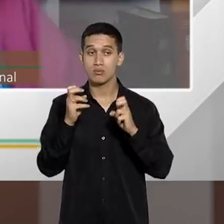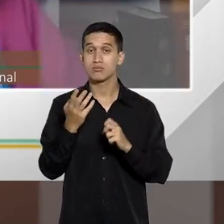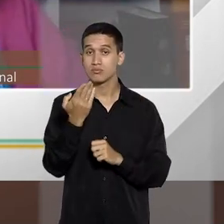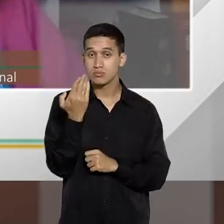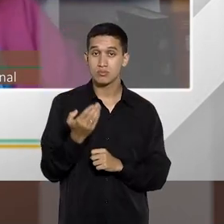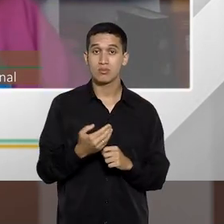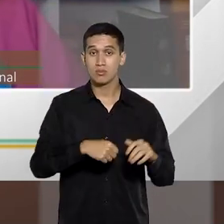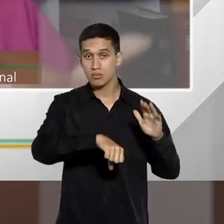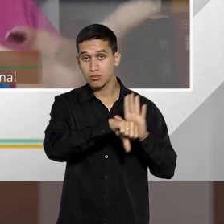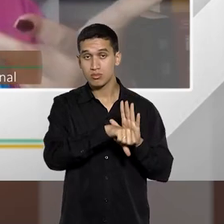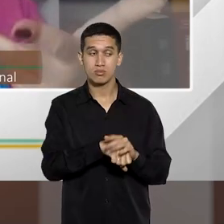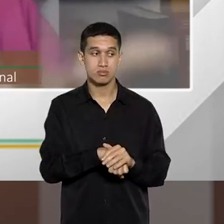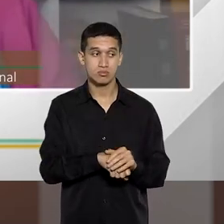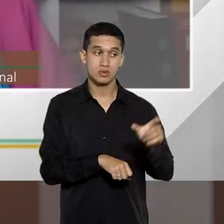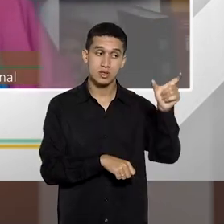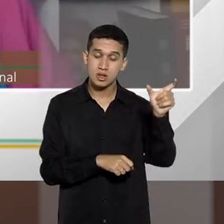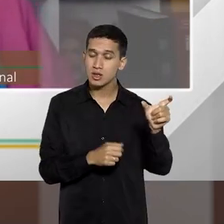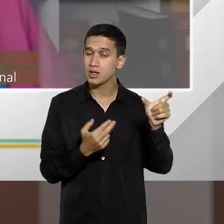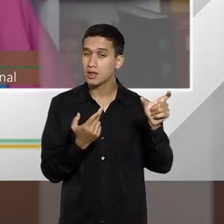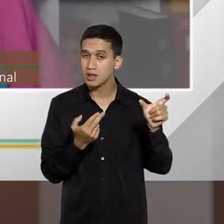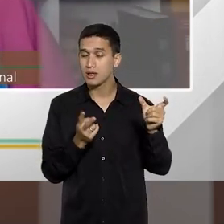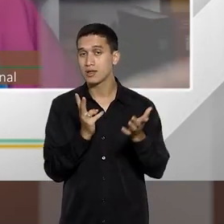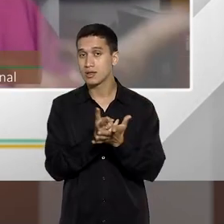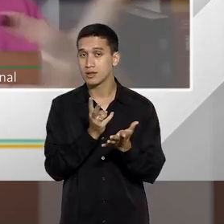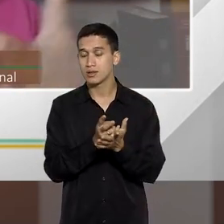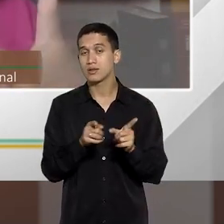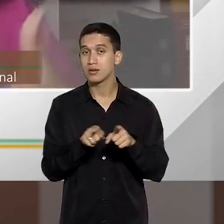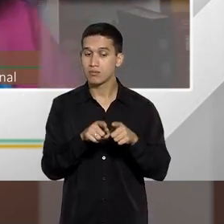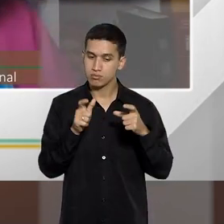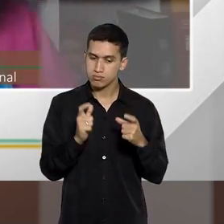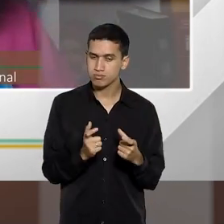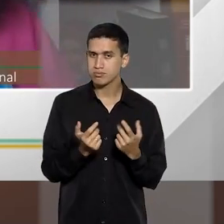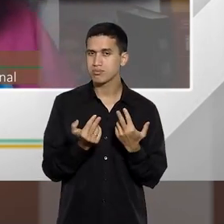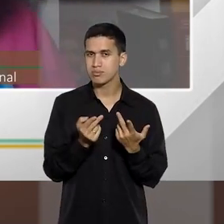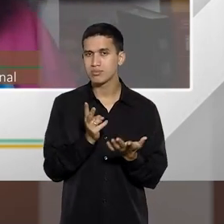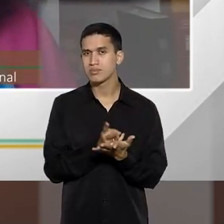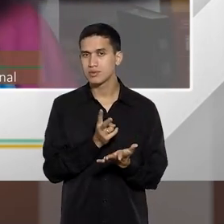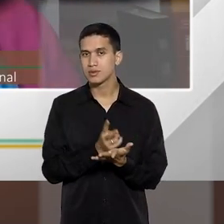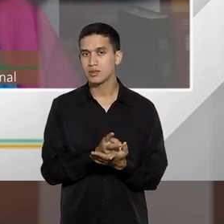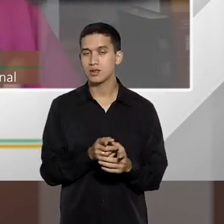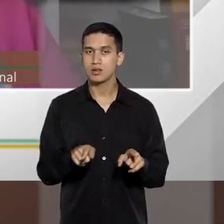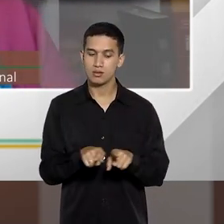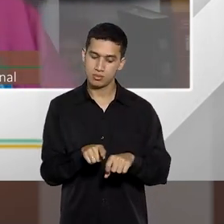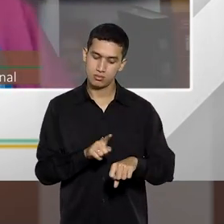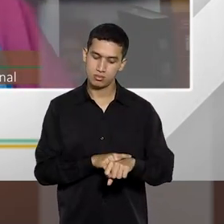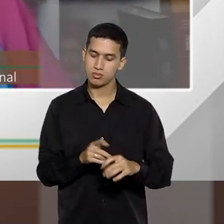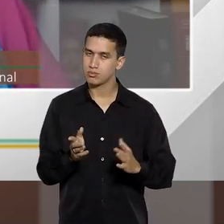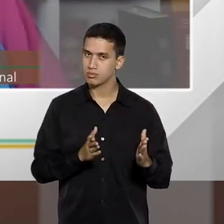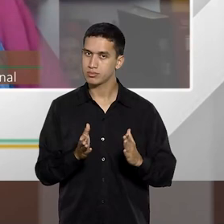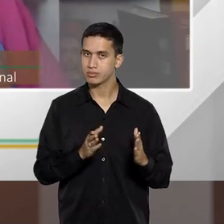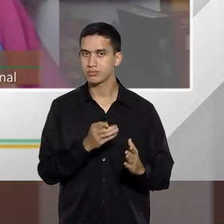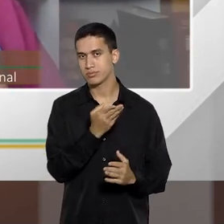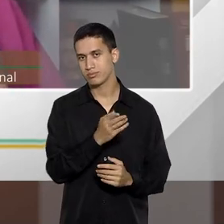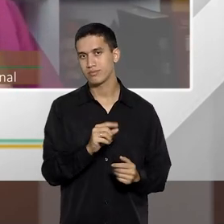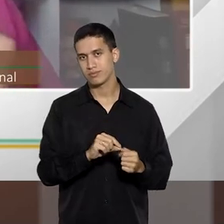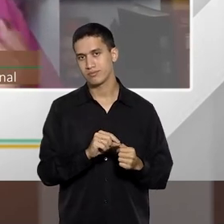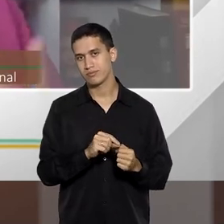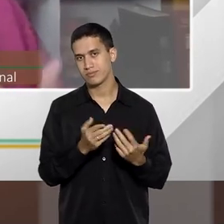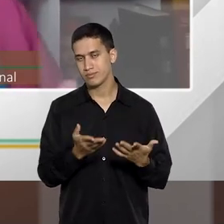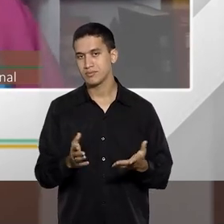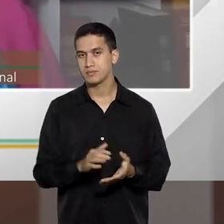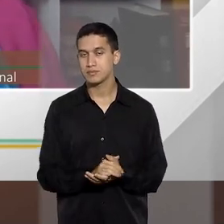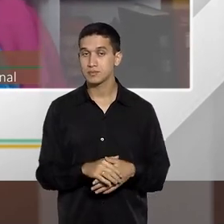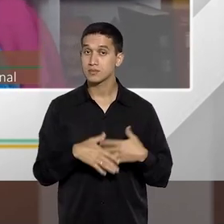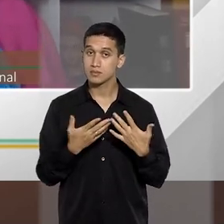modo de agir, dentro de um mesmo lugar e dentro de um determinado tempo. Então, é basicamente, esses são os